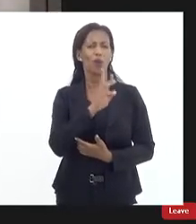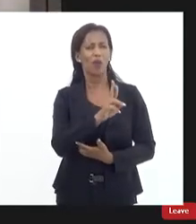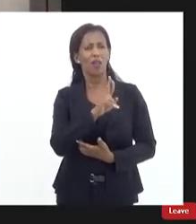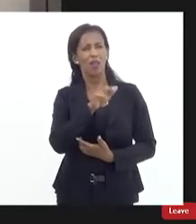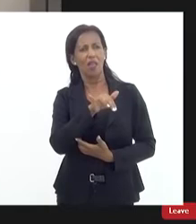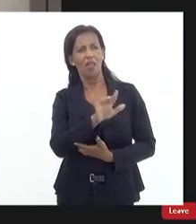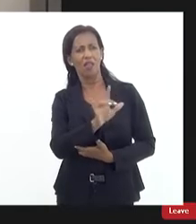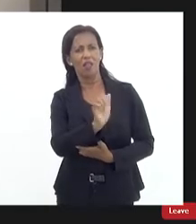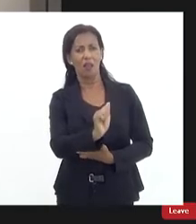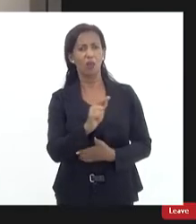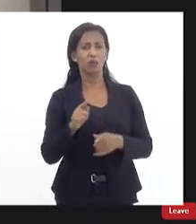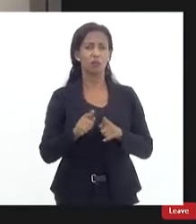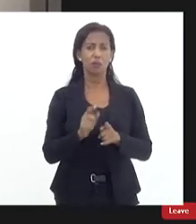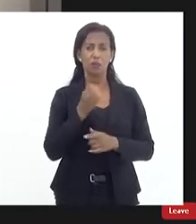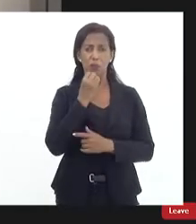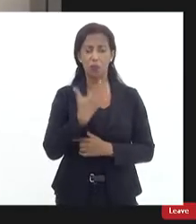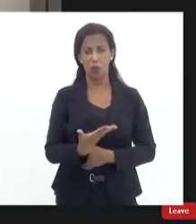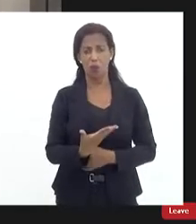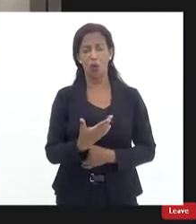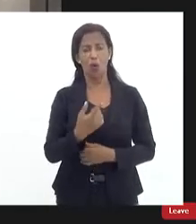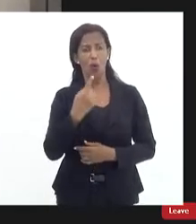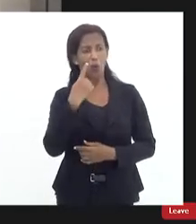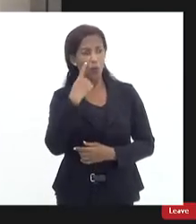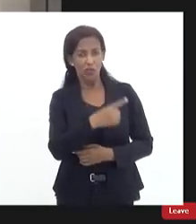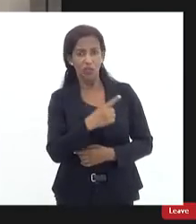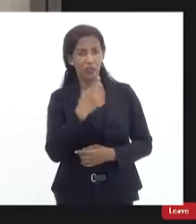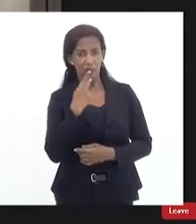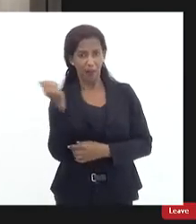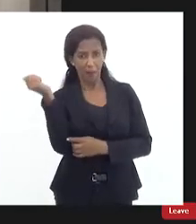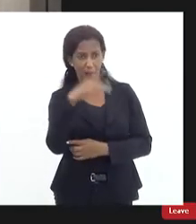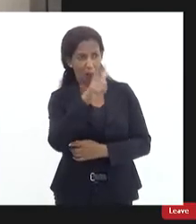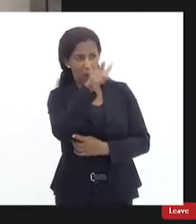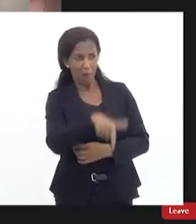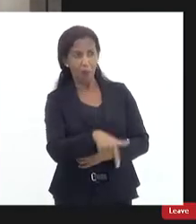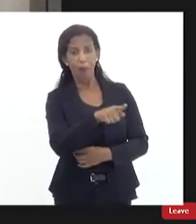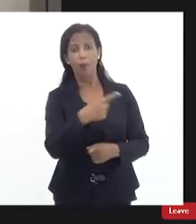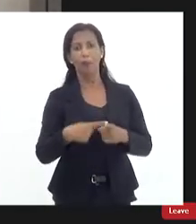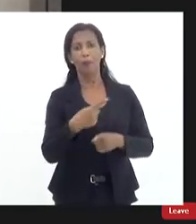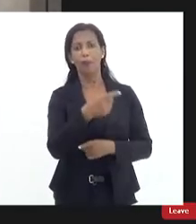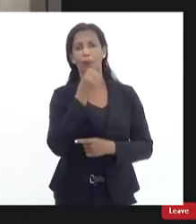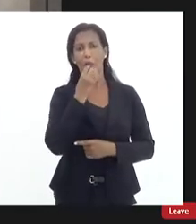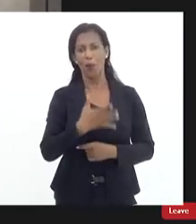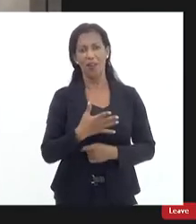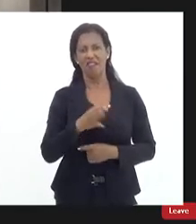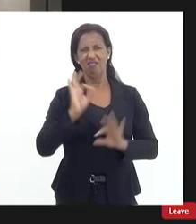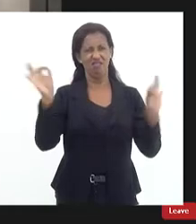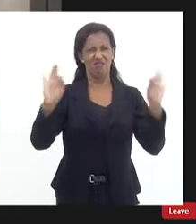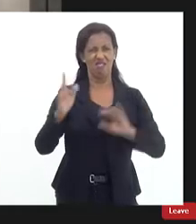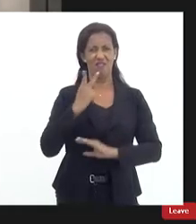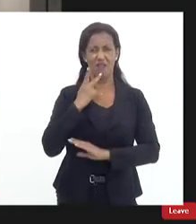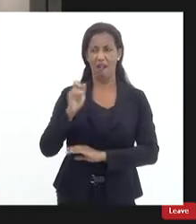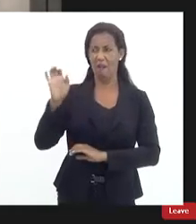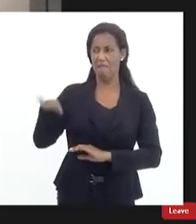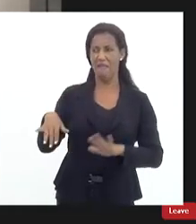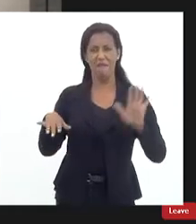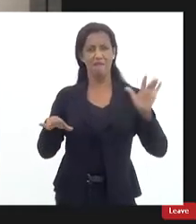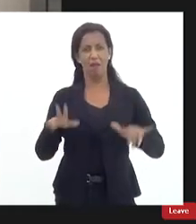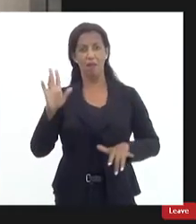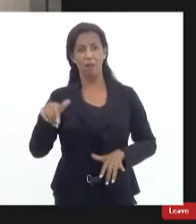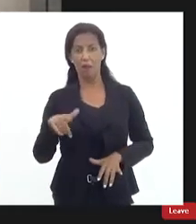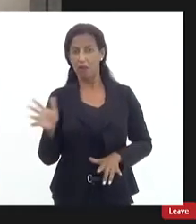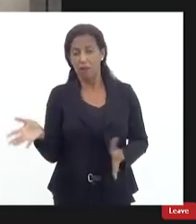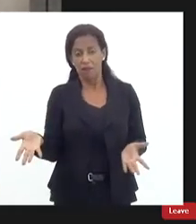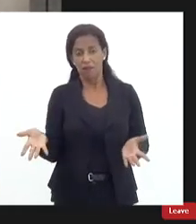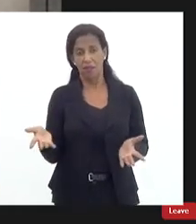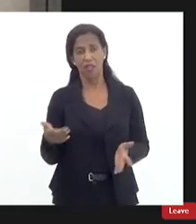Reinaldo deve ser muito bom porque quando a gente não escuta falar é porque o cara é bom é verdade porque ninguém fala bem de ninguém quando a gente não escuta falar mal é porque o cara é